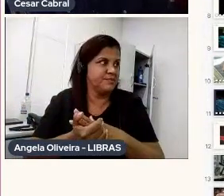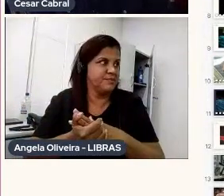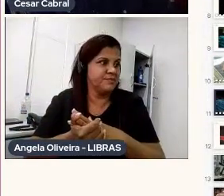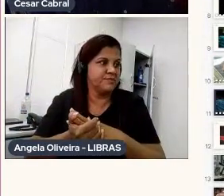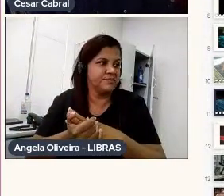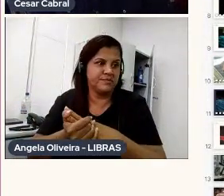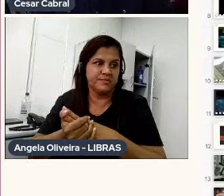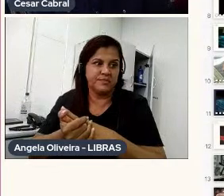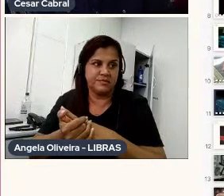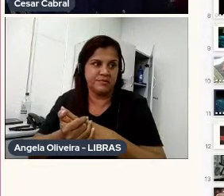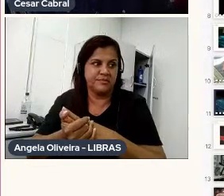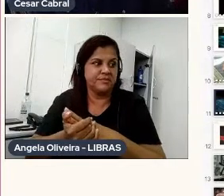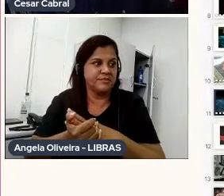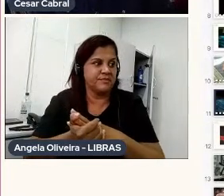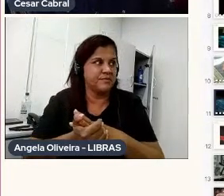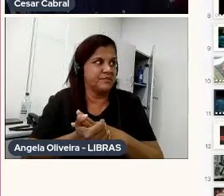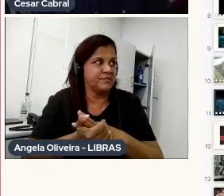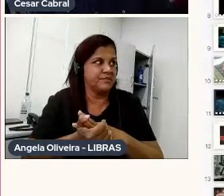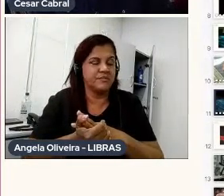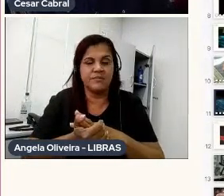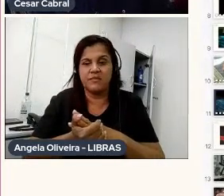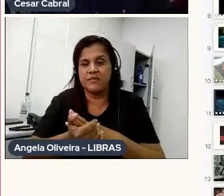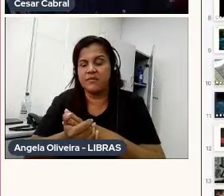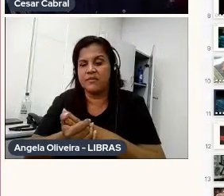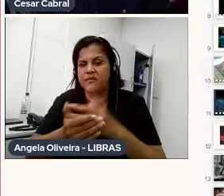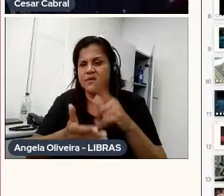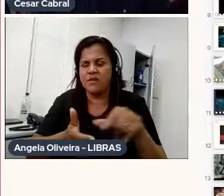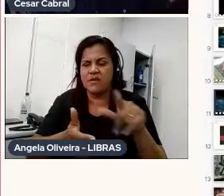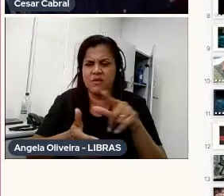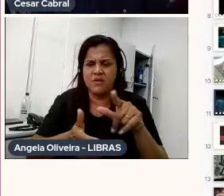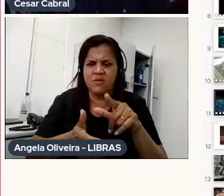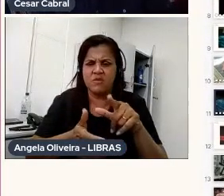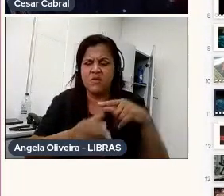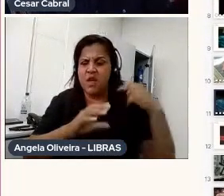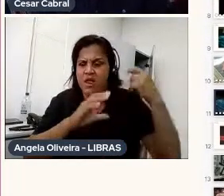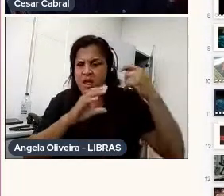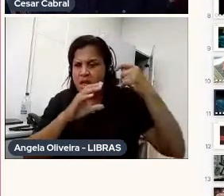e como era um desafio em um exercício de filmagem, eu,